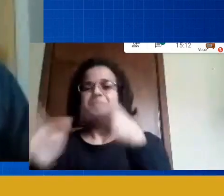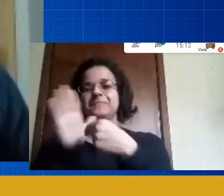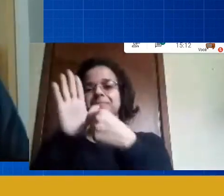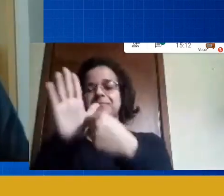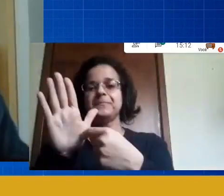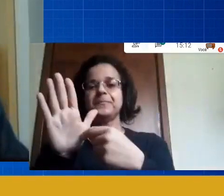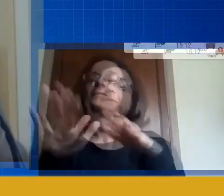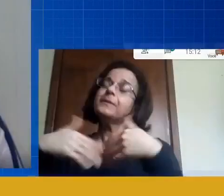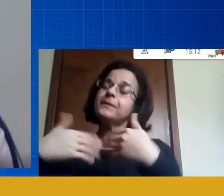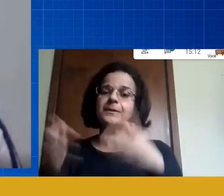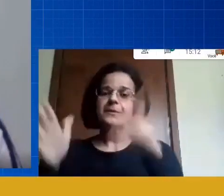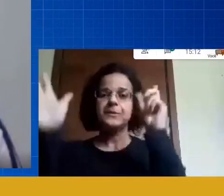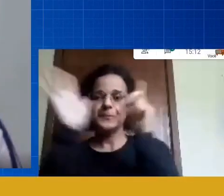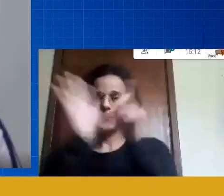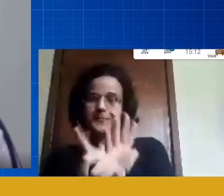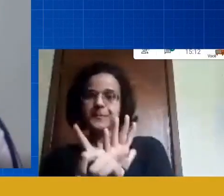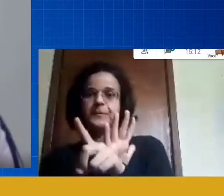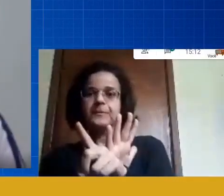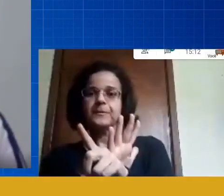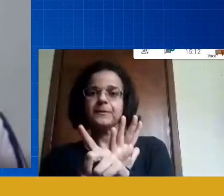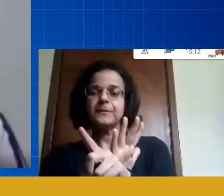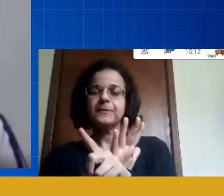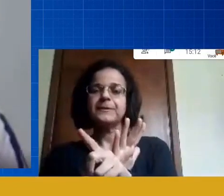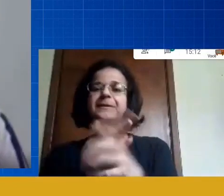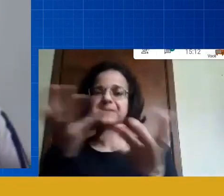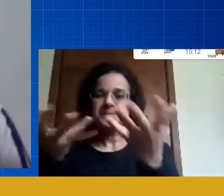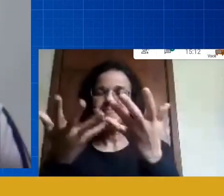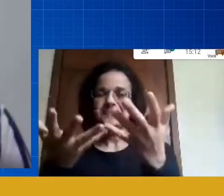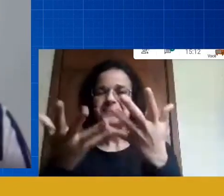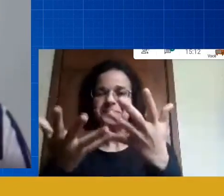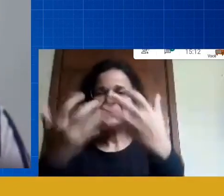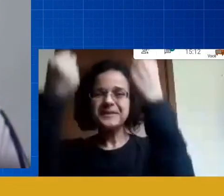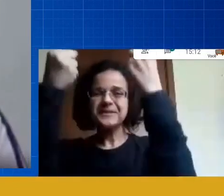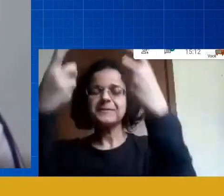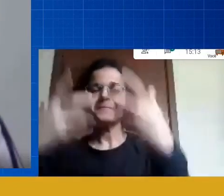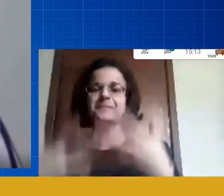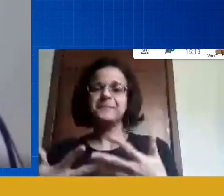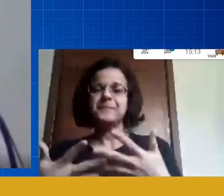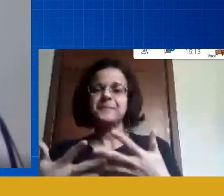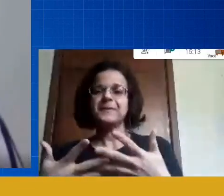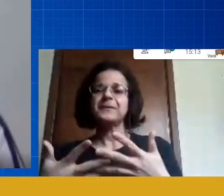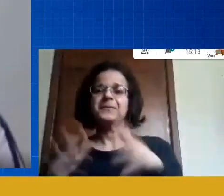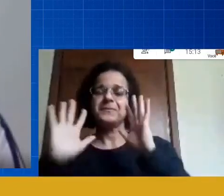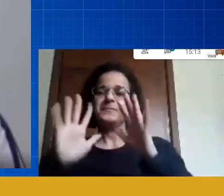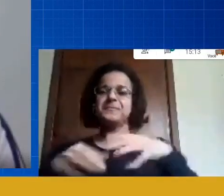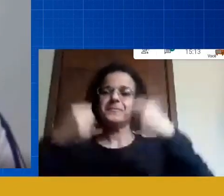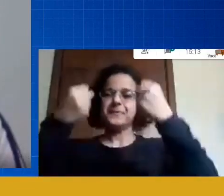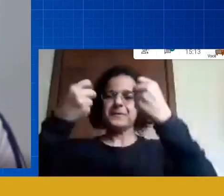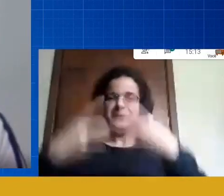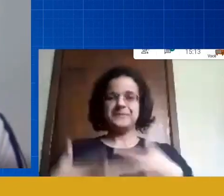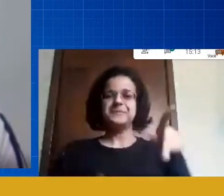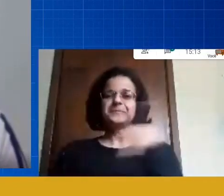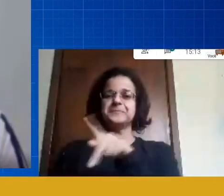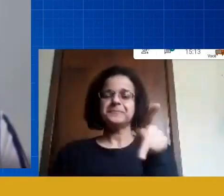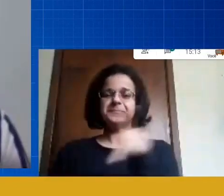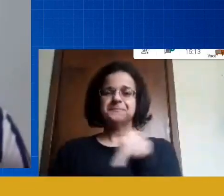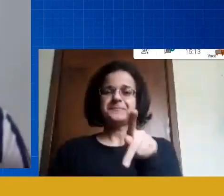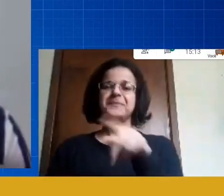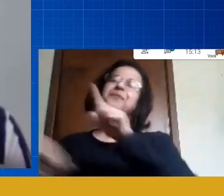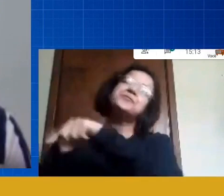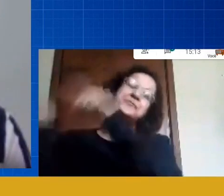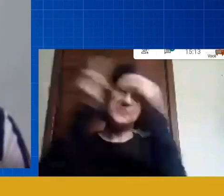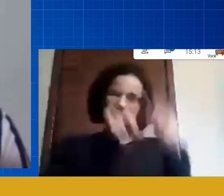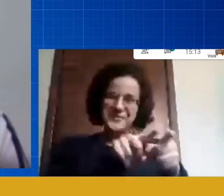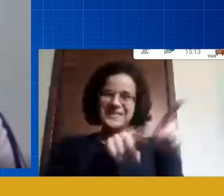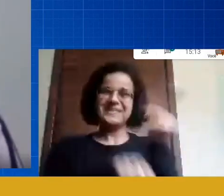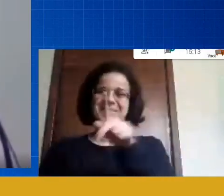é uma pergunta que eu acho que não quer calar como a gente acabou de falar agora há pouco professor Israel vou voltar para ele tá Vicente